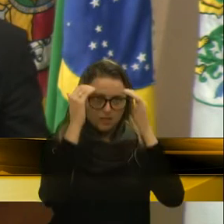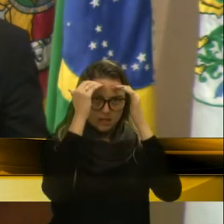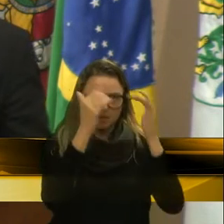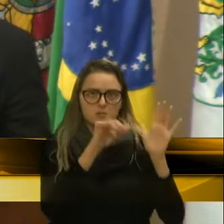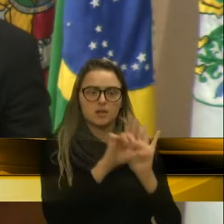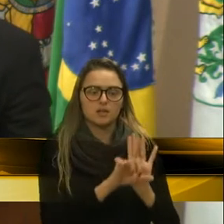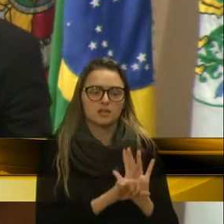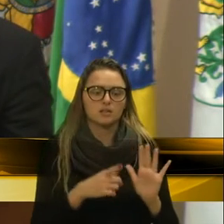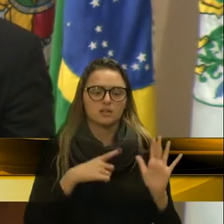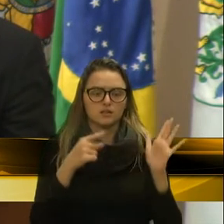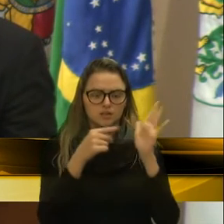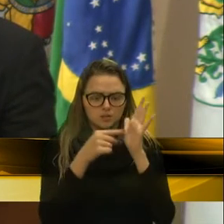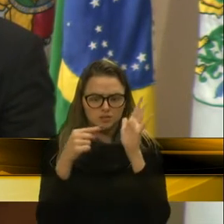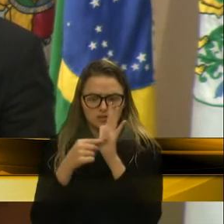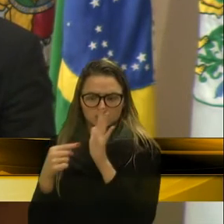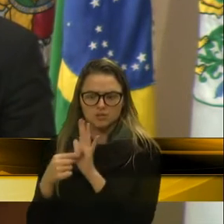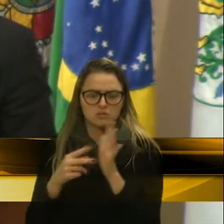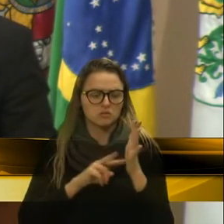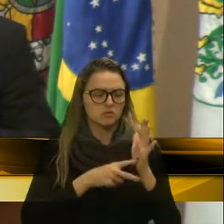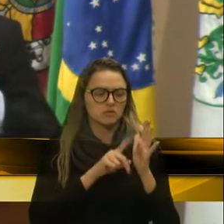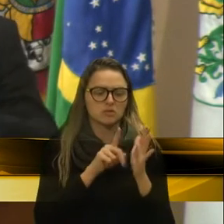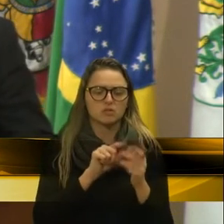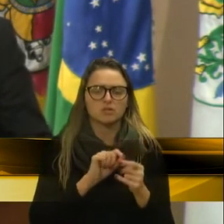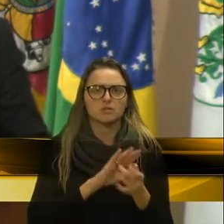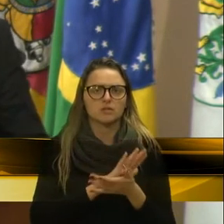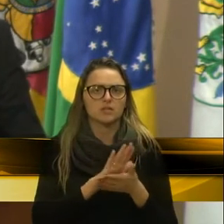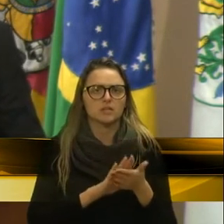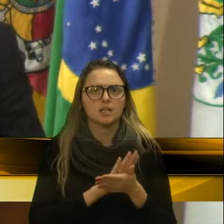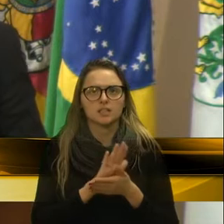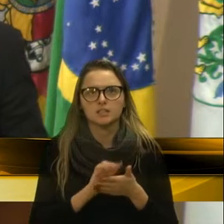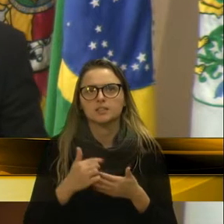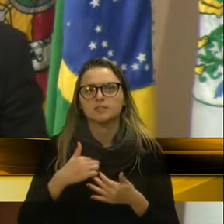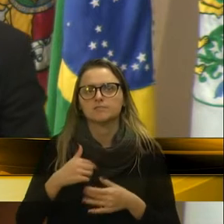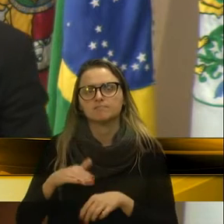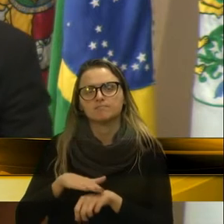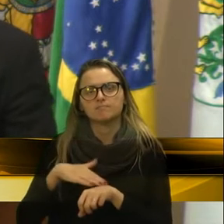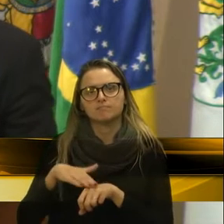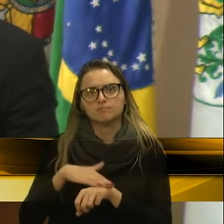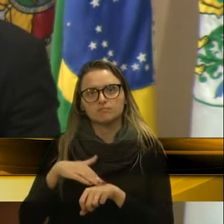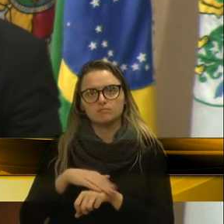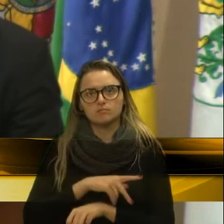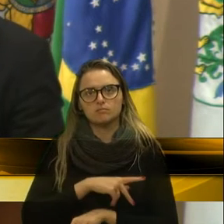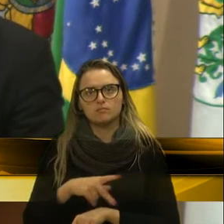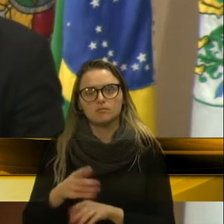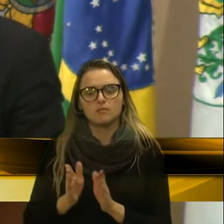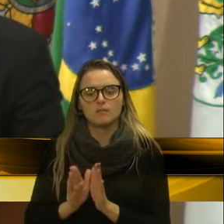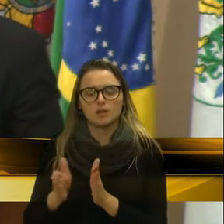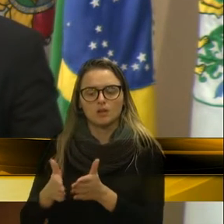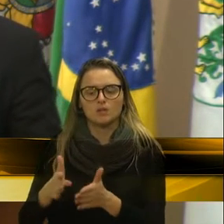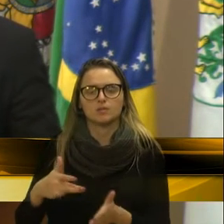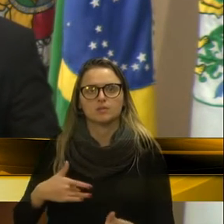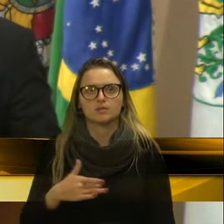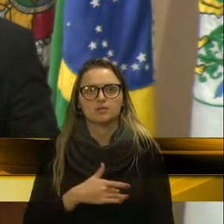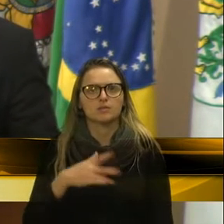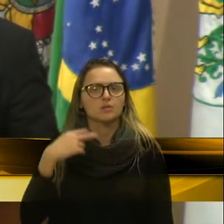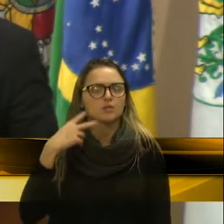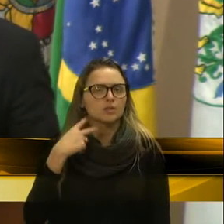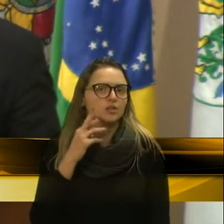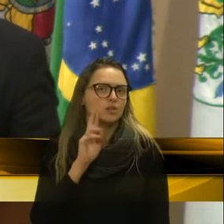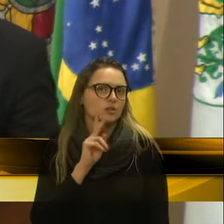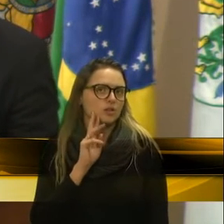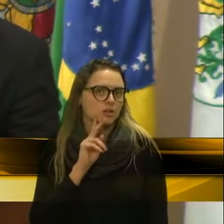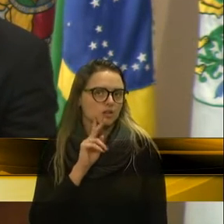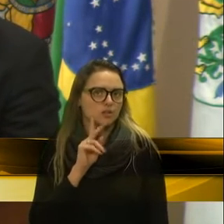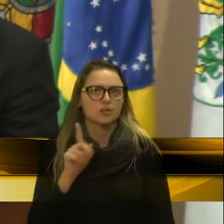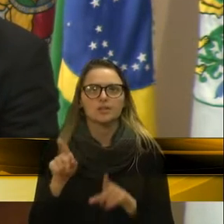várias denúncias, e a gente não vê uma ação mais forte. Então, estava até conversando com o presidente da Comissão de Saúde, o vereador Renato Oliveira,